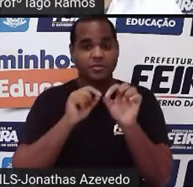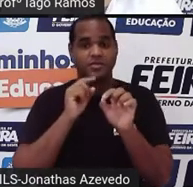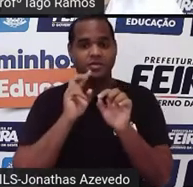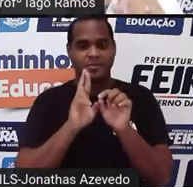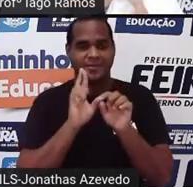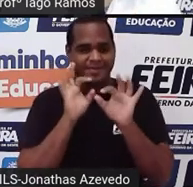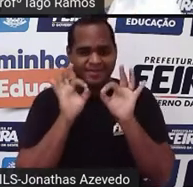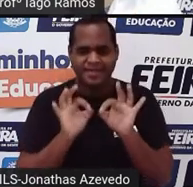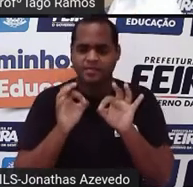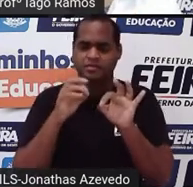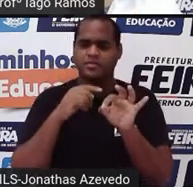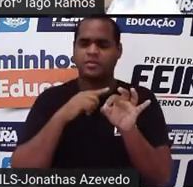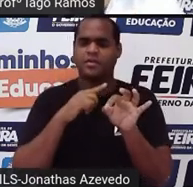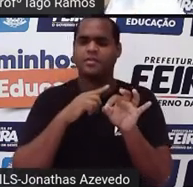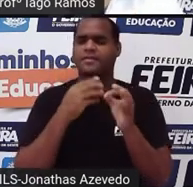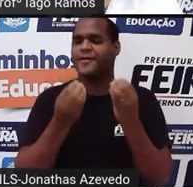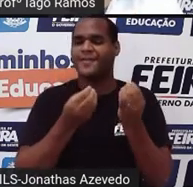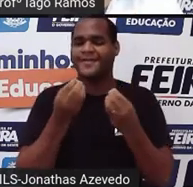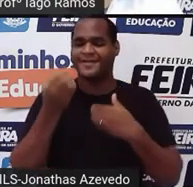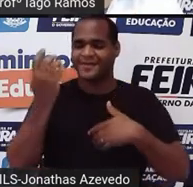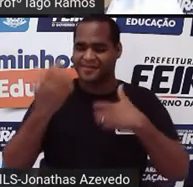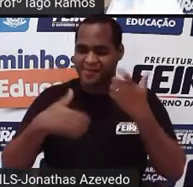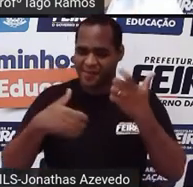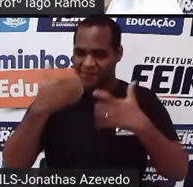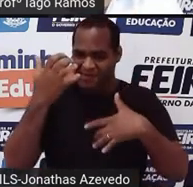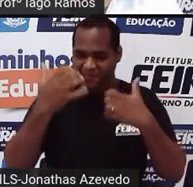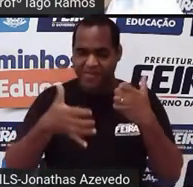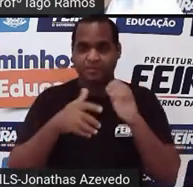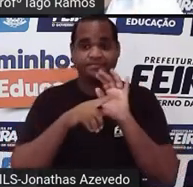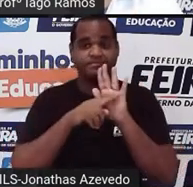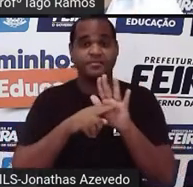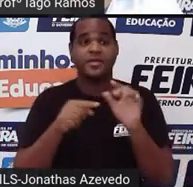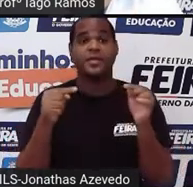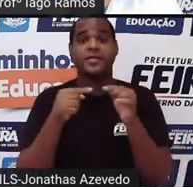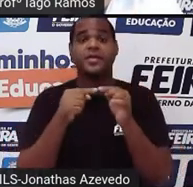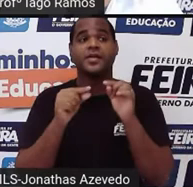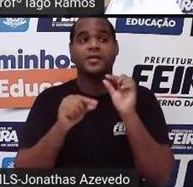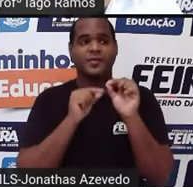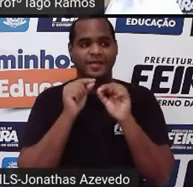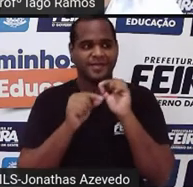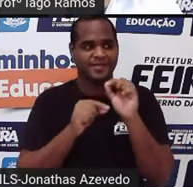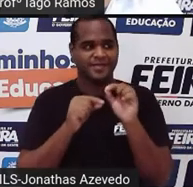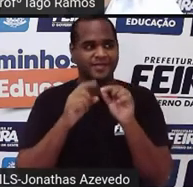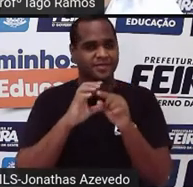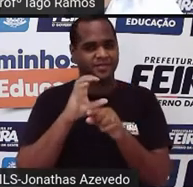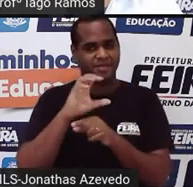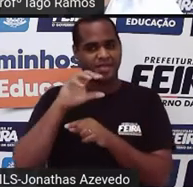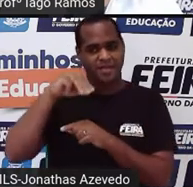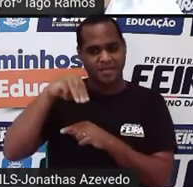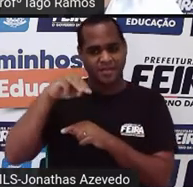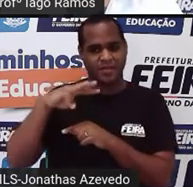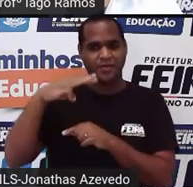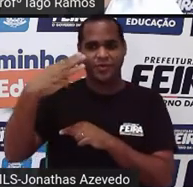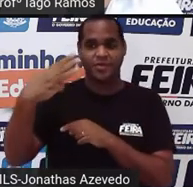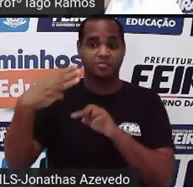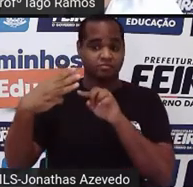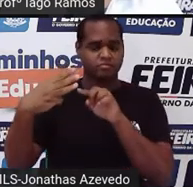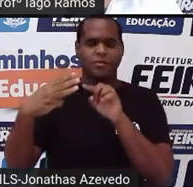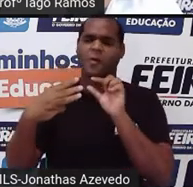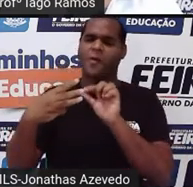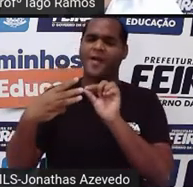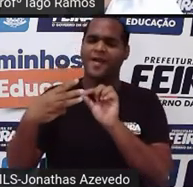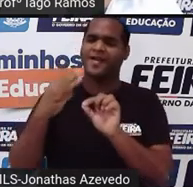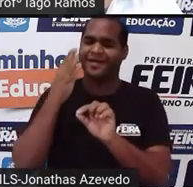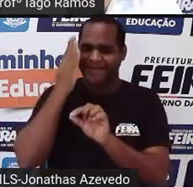certa, deixa eu te dar uma explicaçãozinha sobre essa coisinha aqui, ó, do centímetro cúbico. O que é que